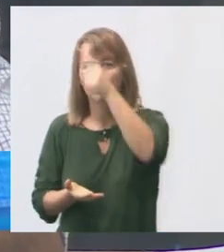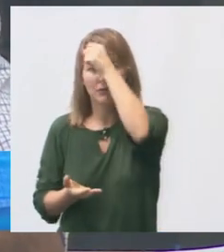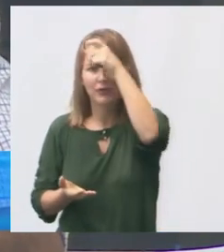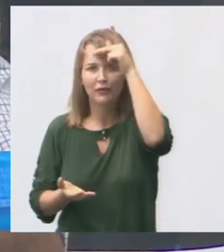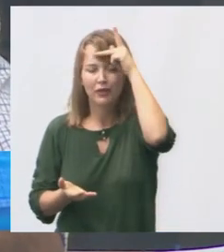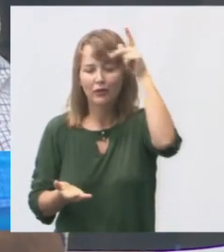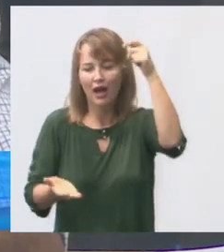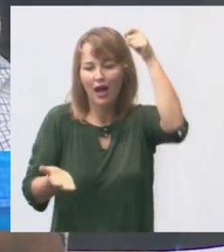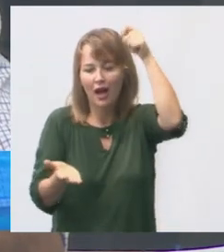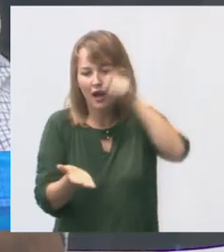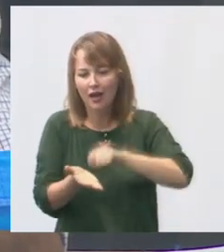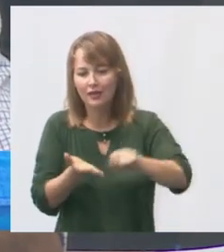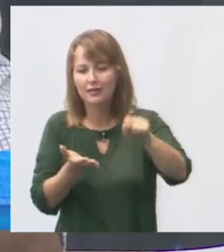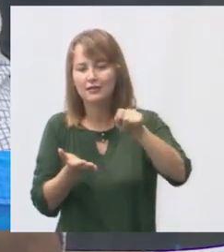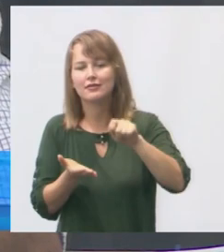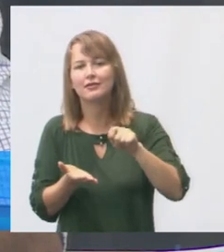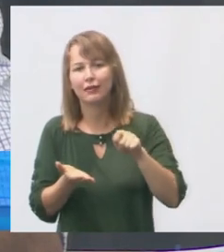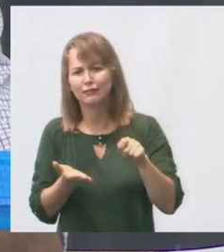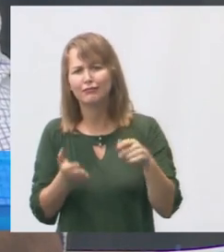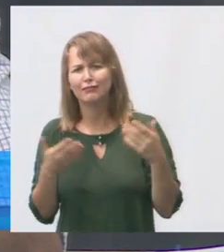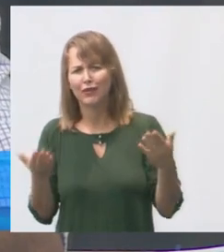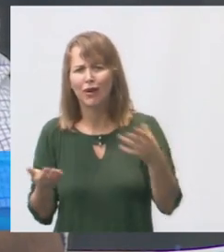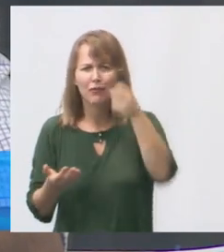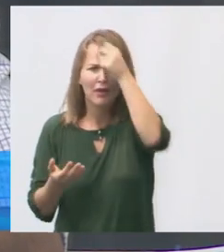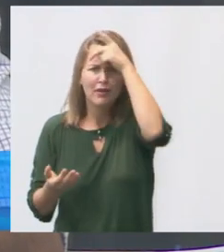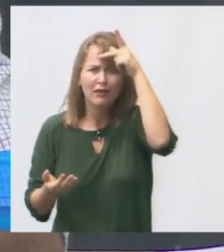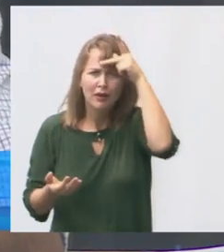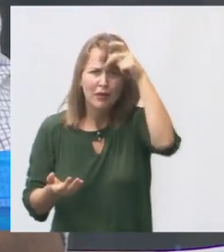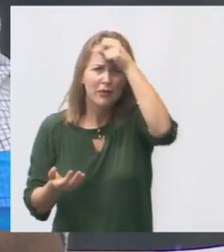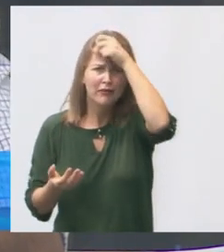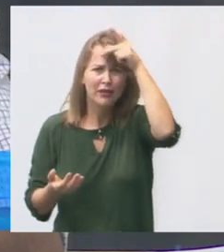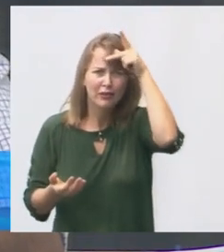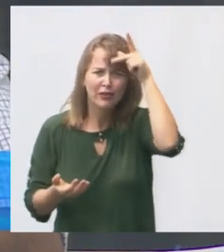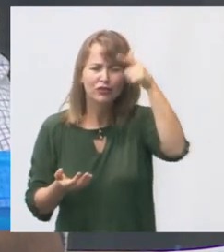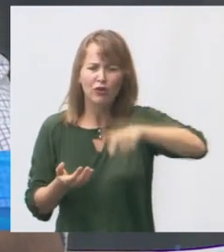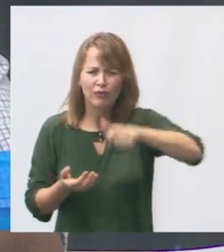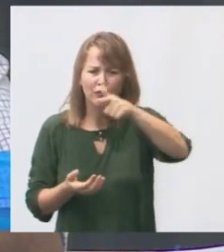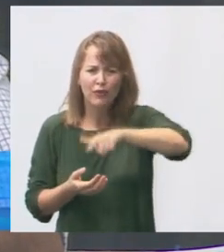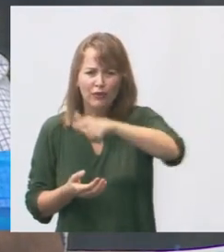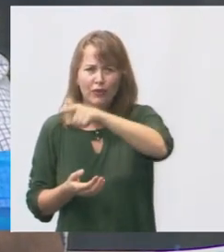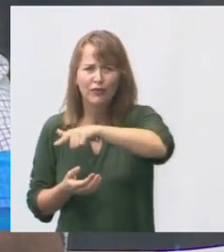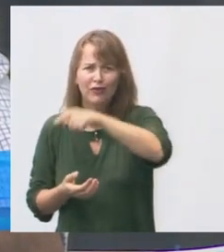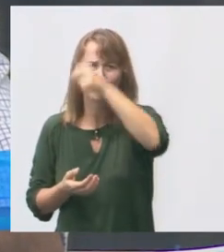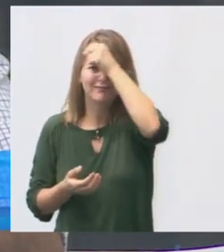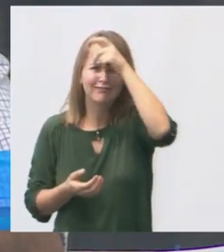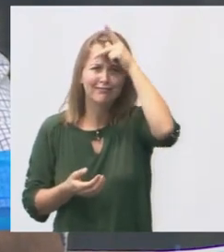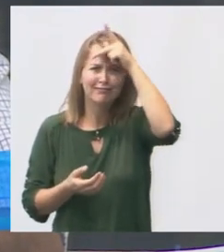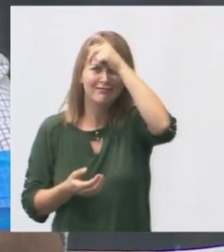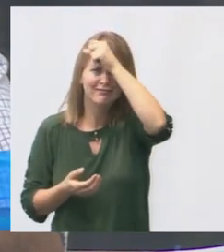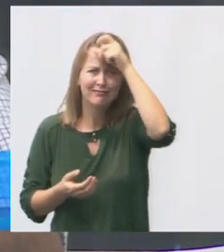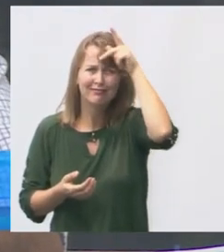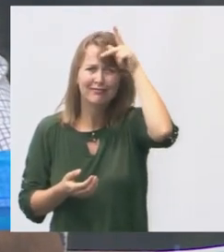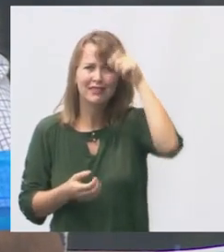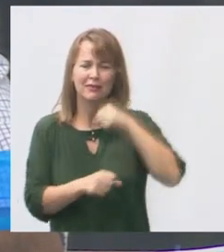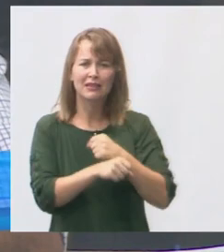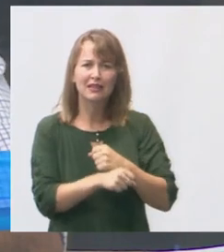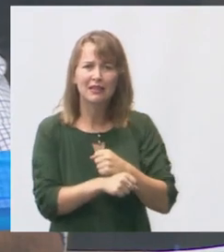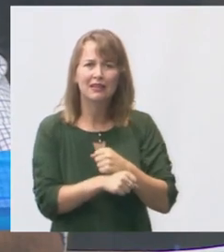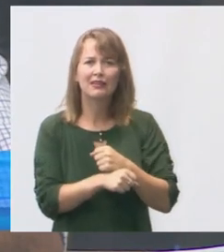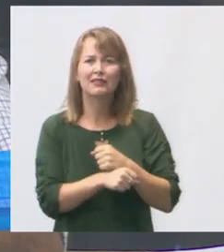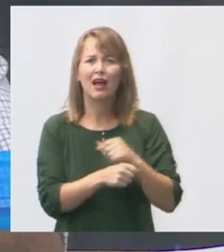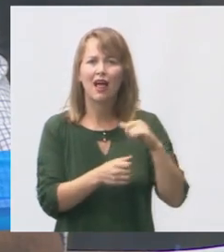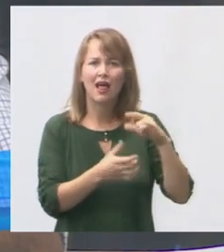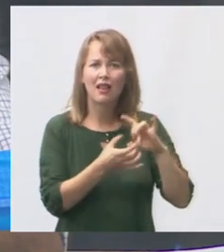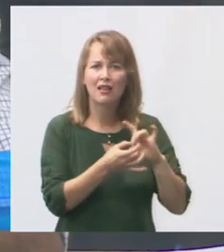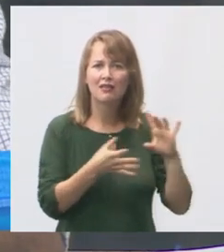assinar a ordem de serviço. Então, é isso. É a Prefeitura um monte de vezes, até botei aqui, a obra da Prefeitura aguardando licença da Prefeitura para a